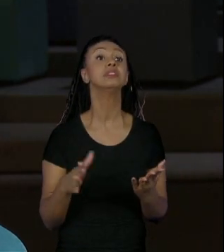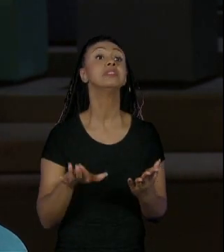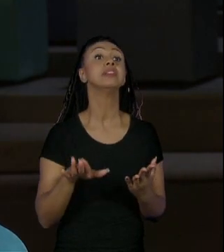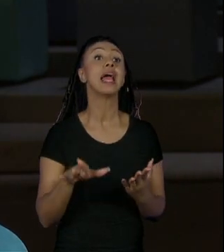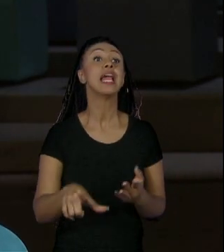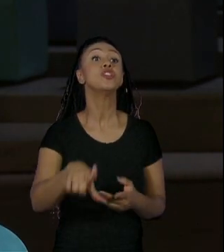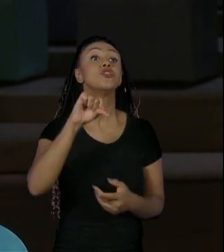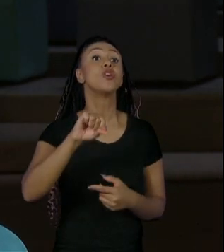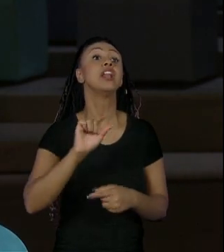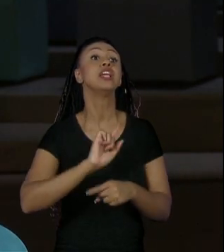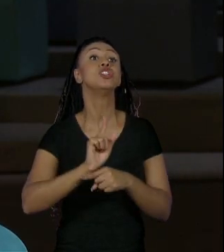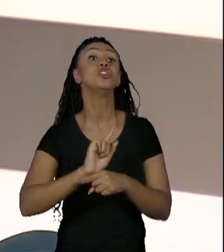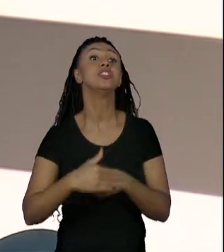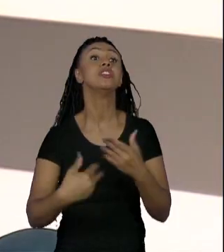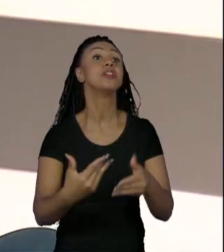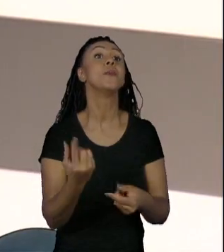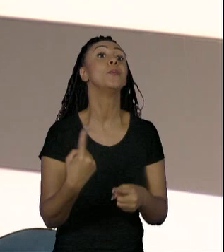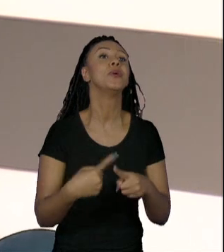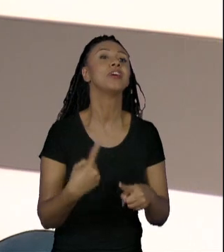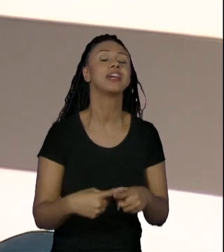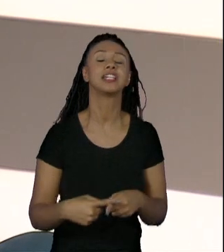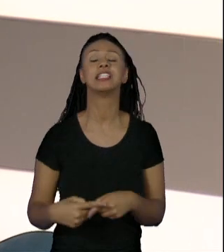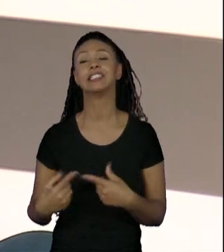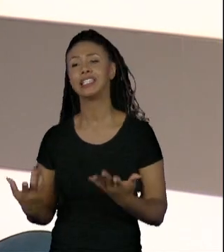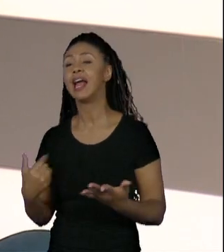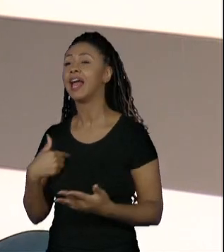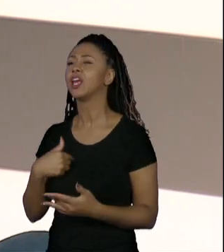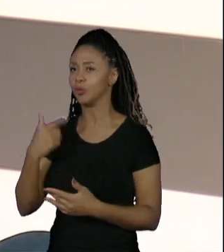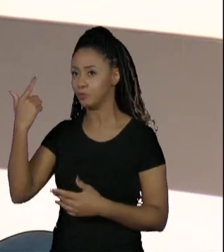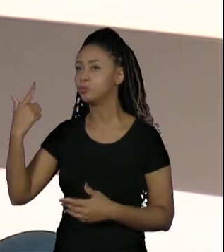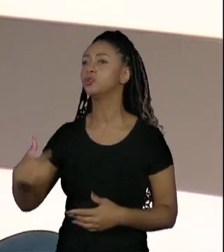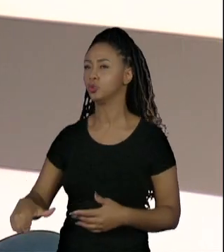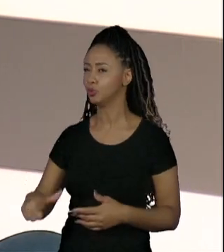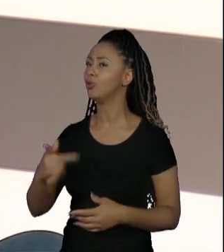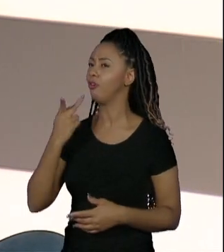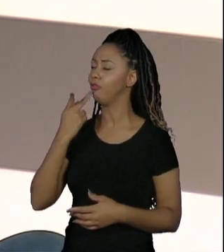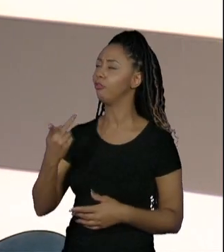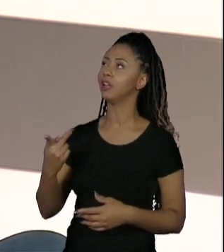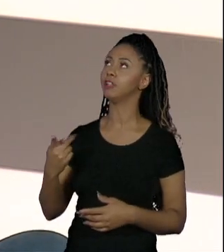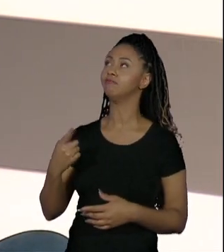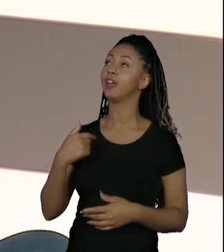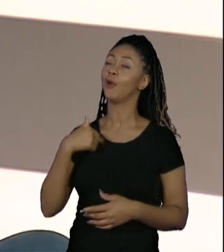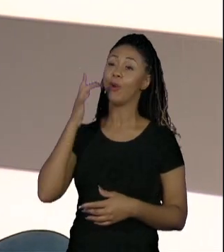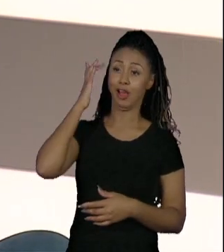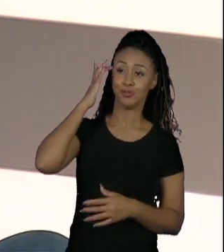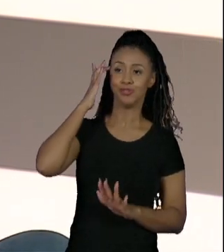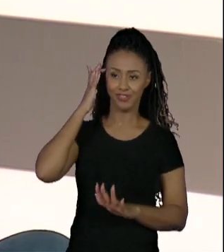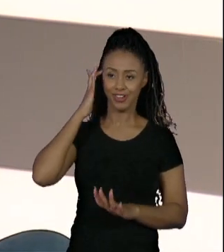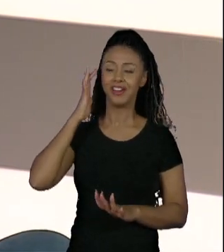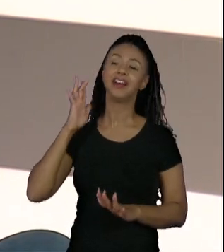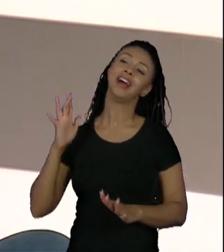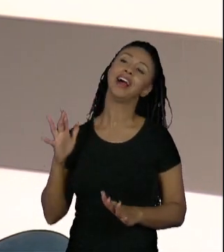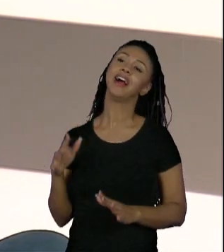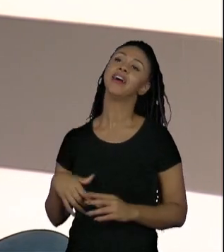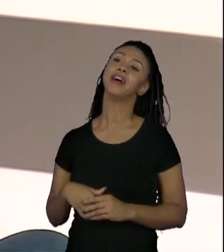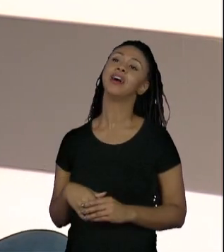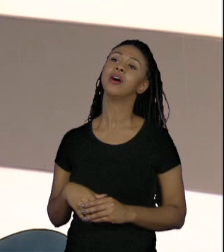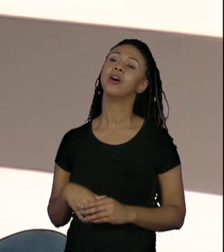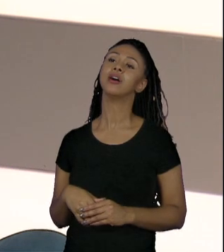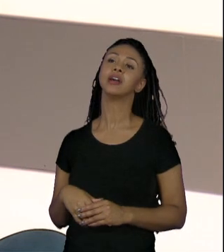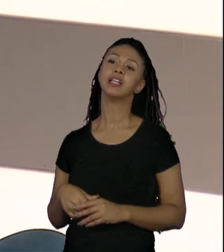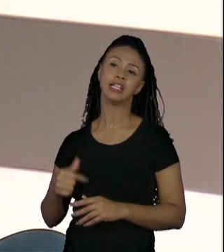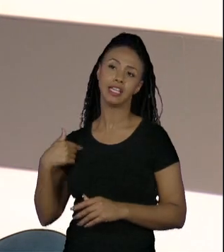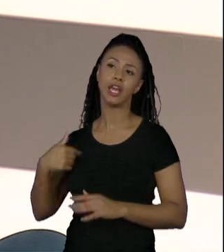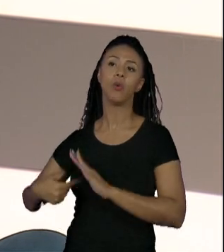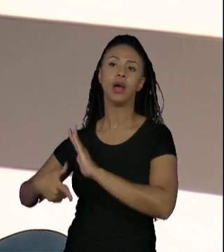processos gerenciais? Eu acho, Everton, que eu vou reforçar em alguns contextos aí que eu já